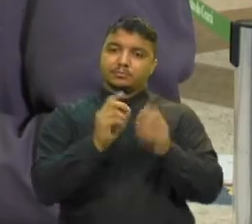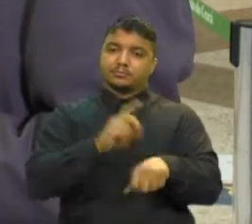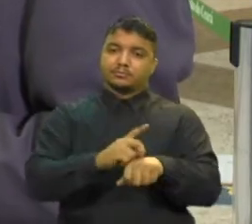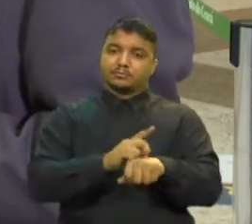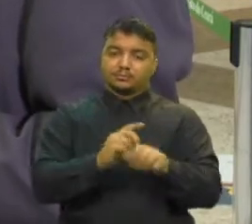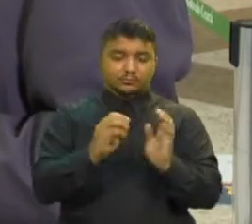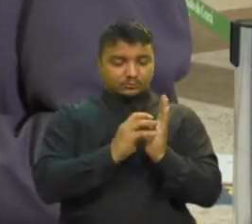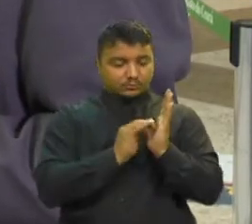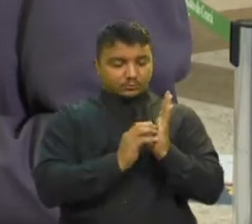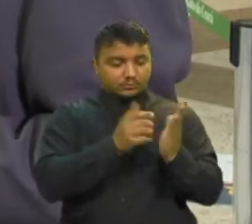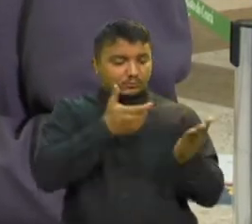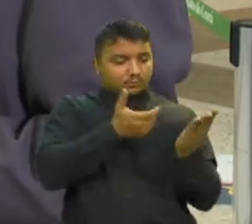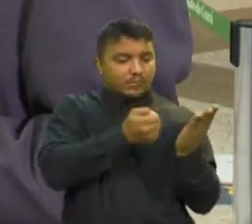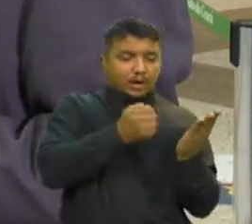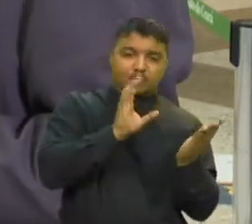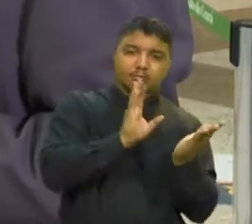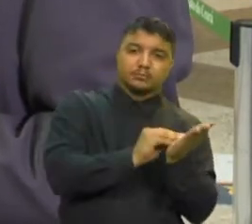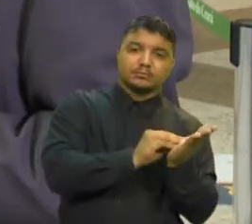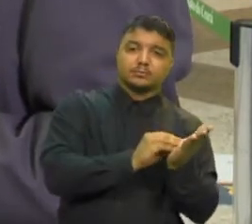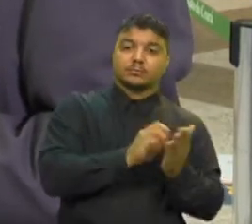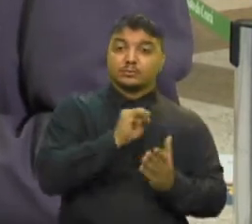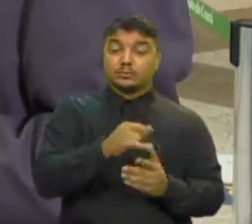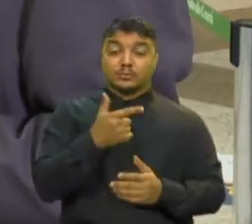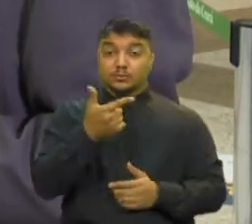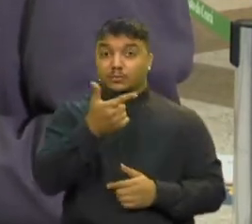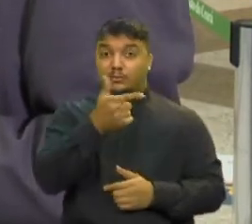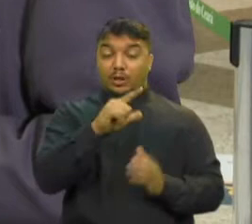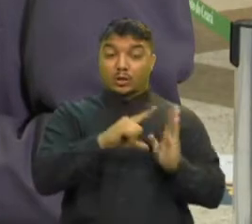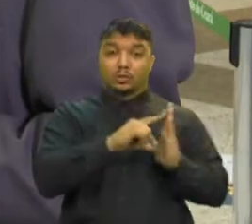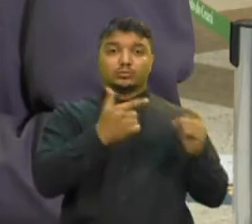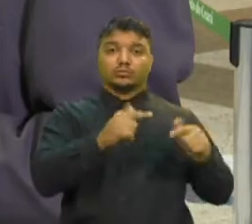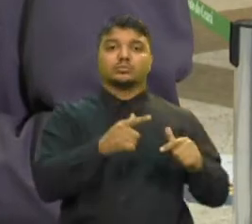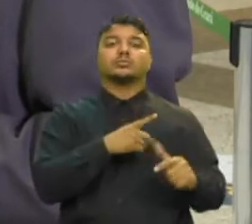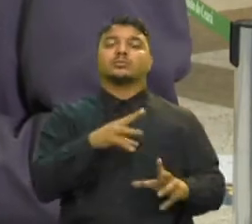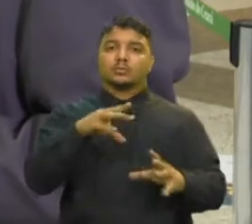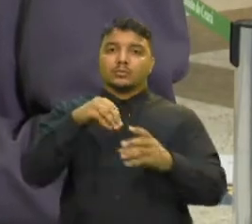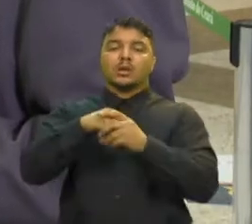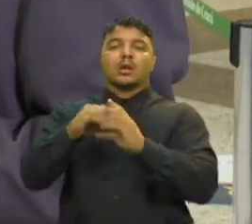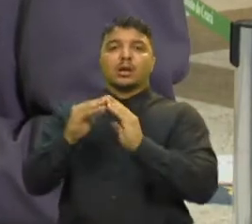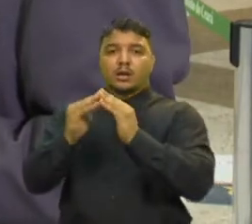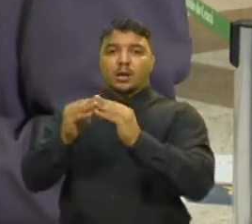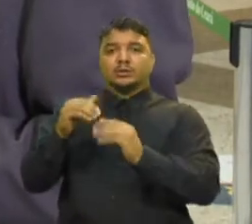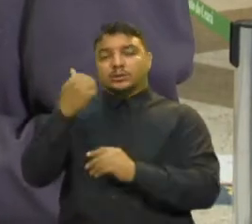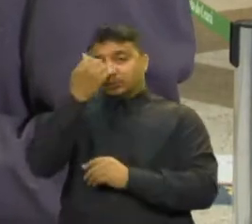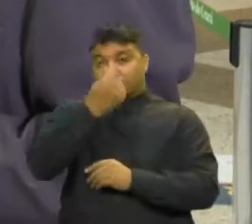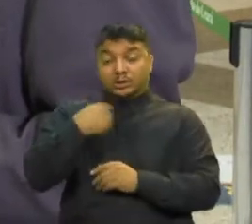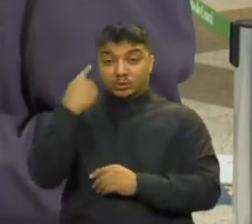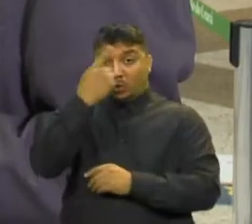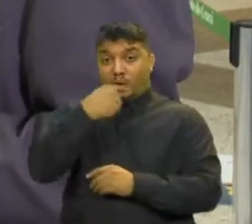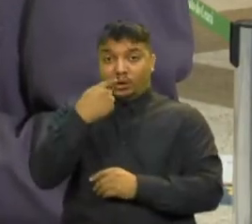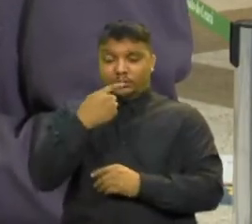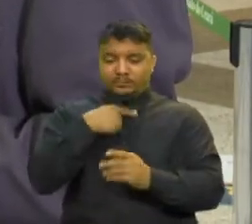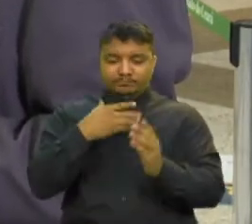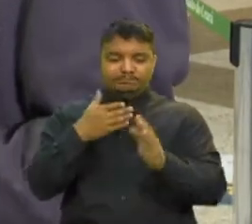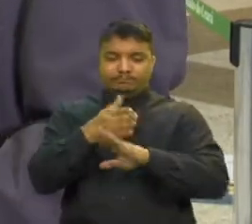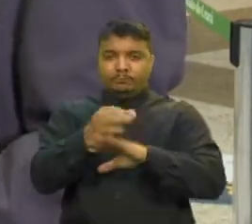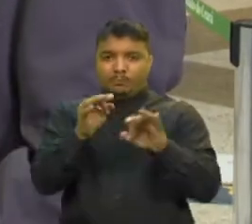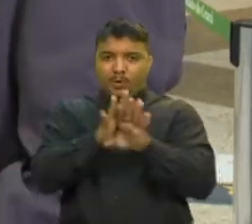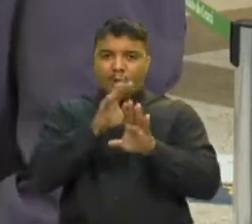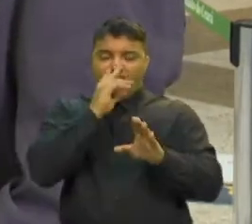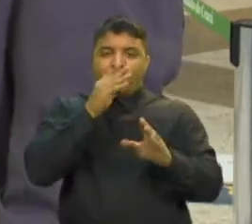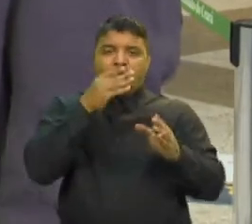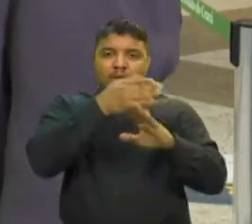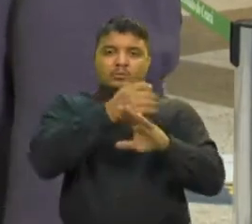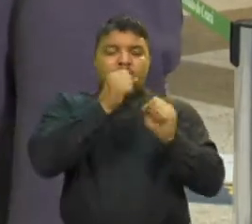estabelecimento não coloque Você vai poder fazer isso em casa Até seis horas após a emissão Não vai ter problema